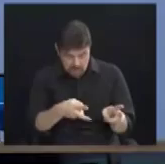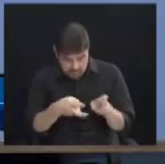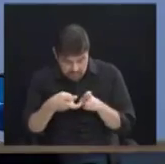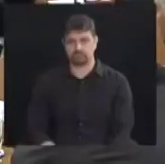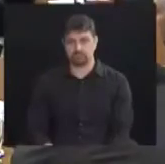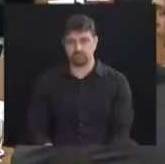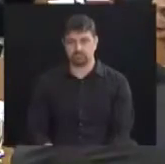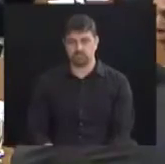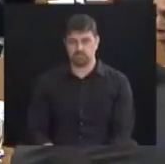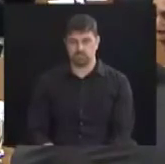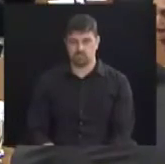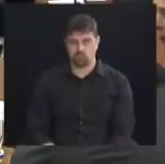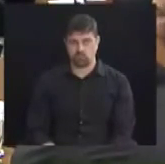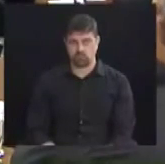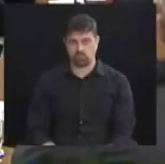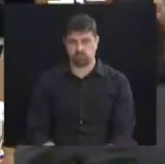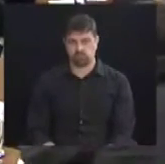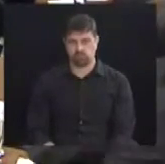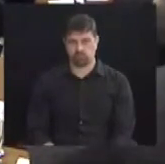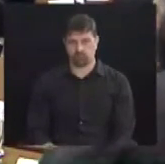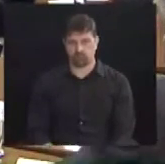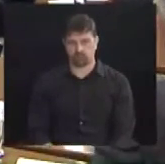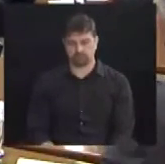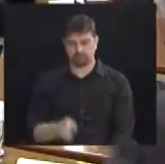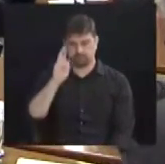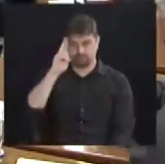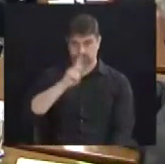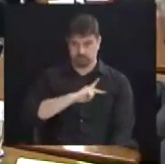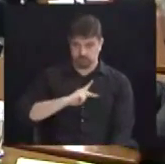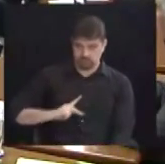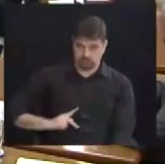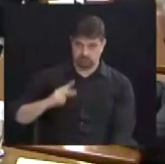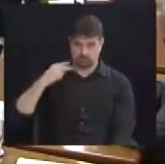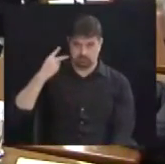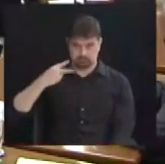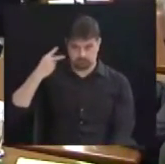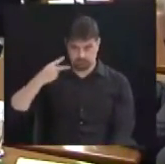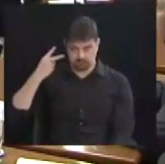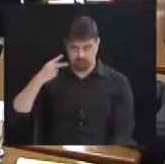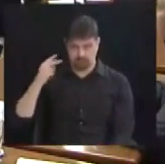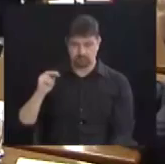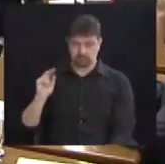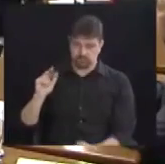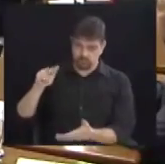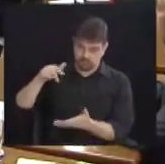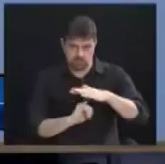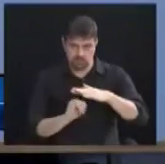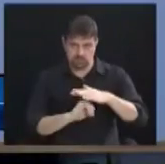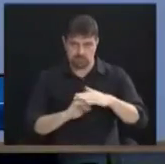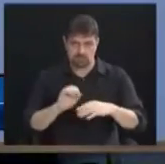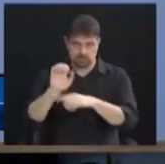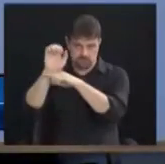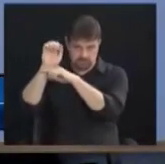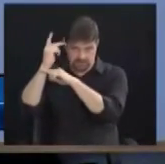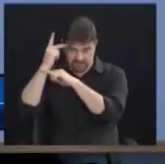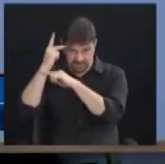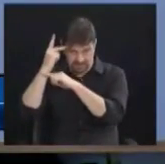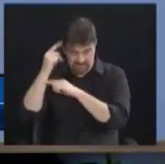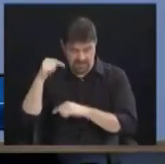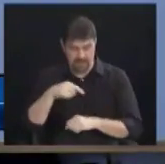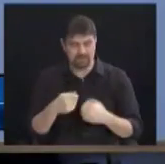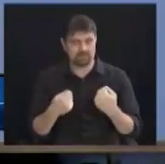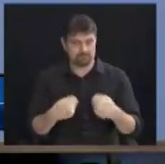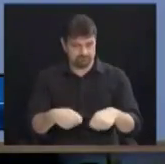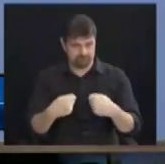debate. Búfalo ainda fez um convite para um evento de conscientização que acontece no fim de semana. É extremamente